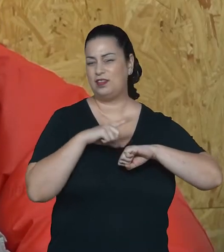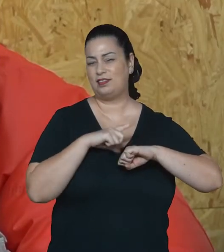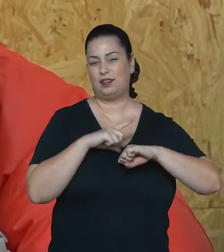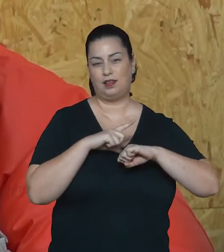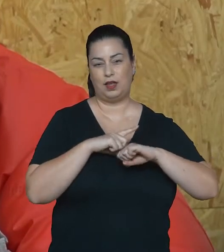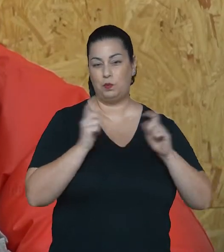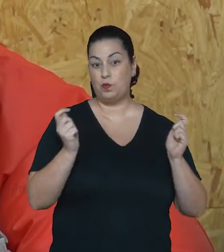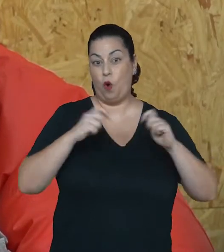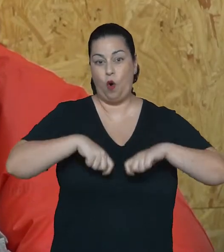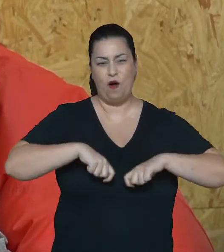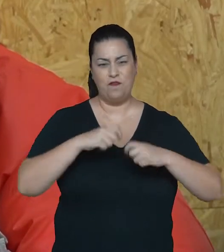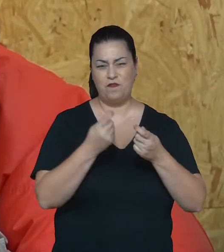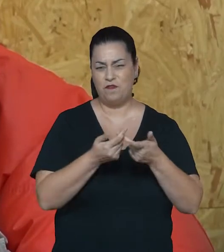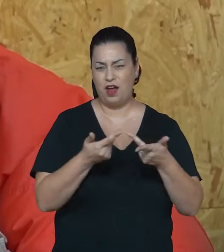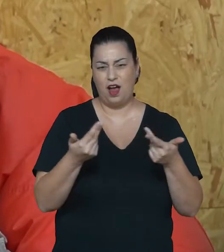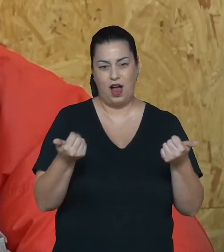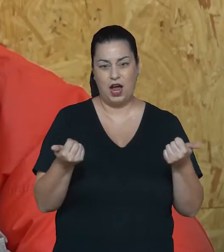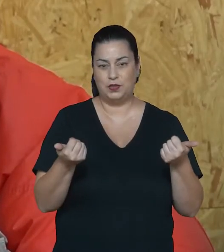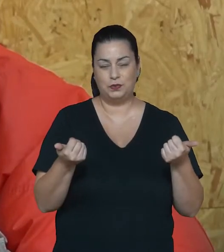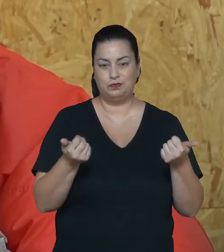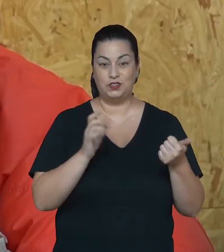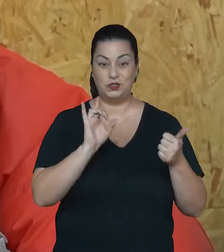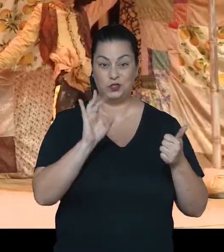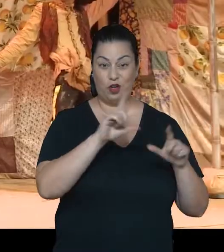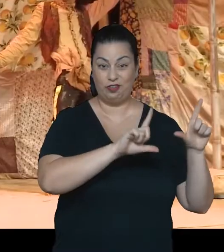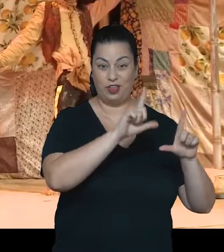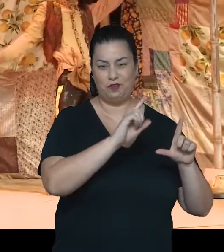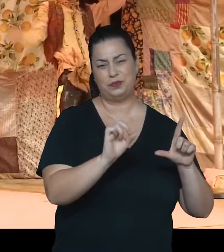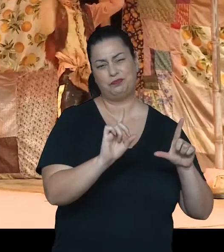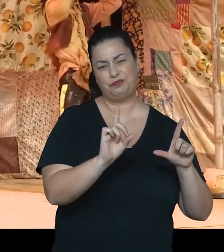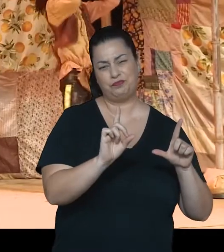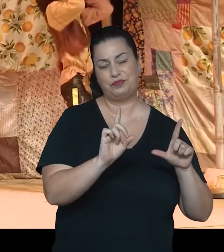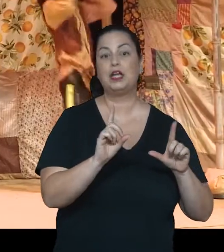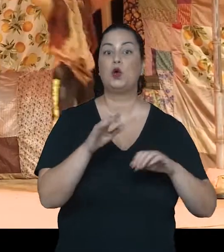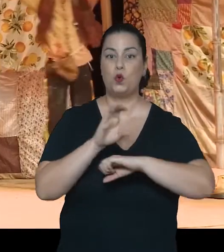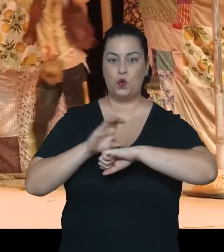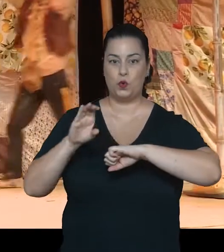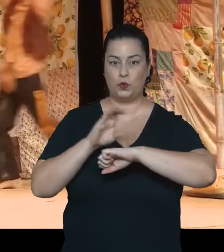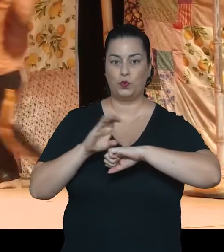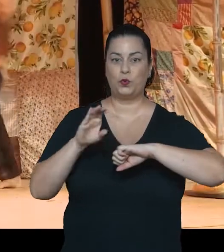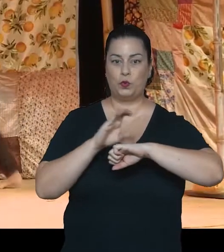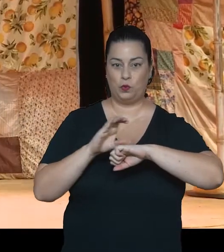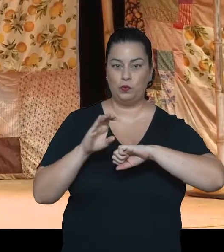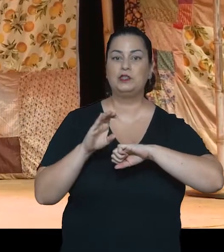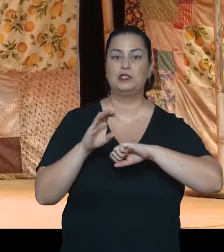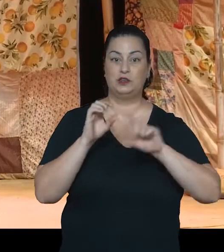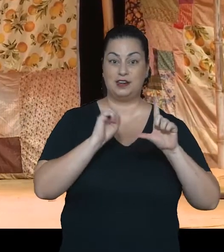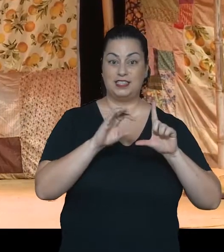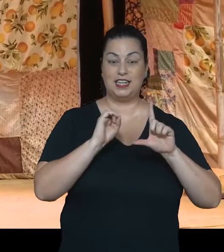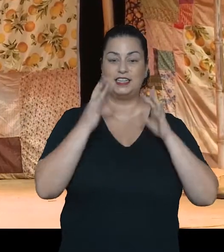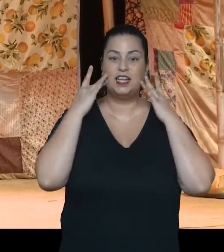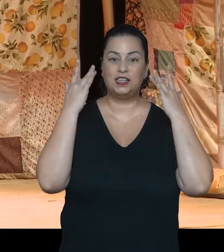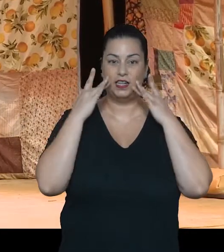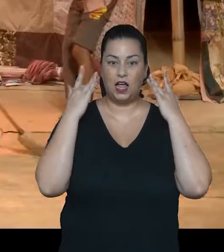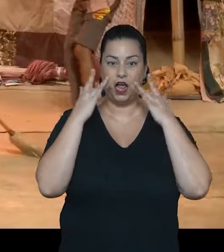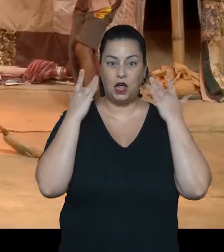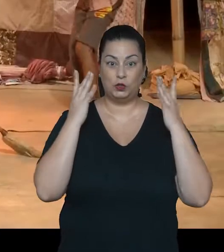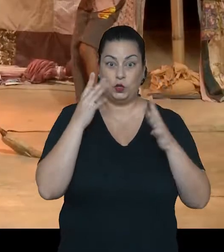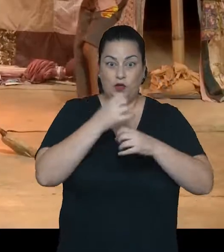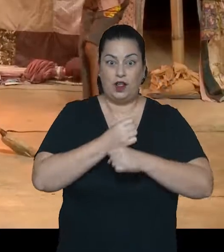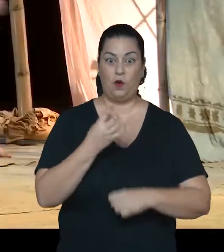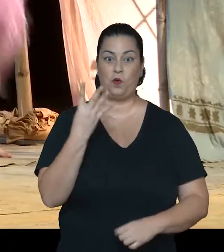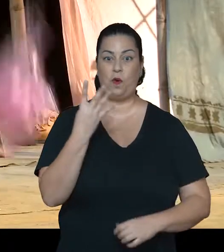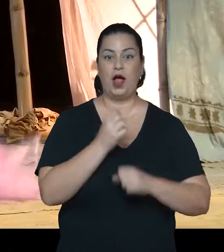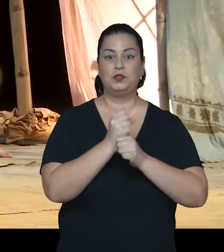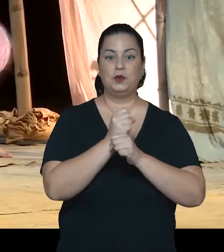muitas possibilidades, para além da TV. O curso de licenciatura em teatro tem a duração